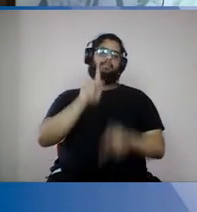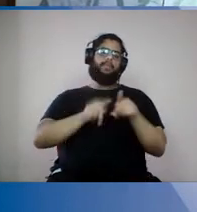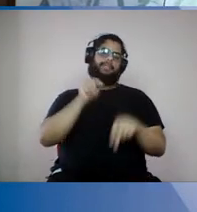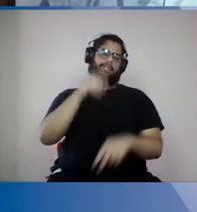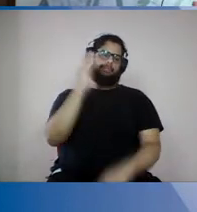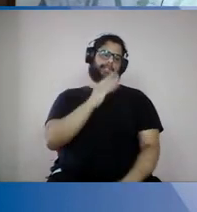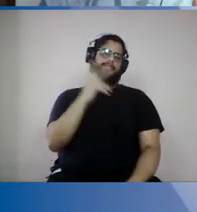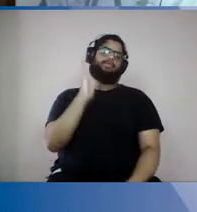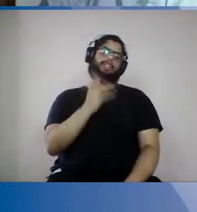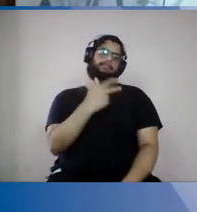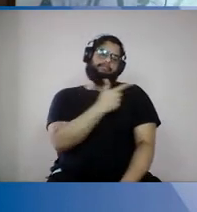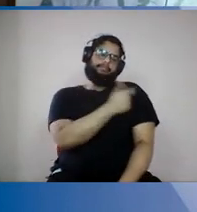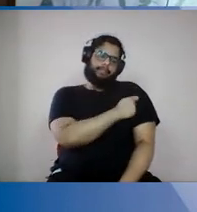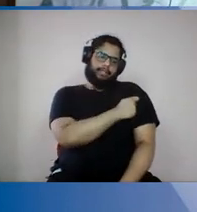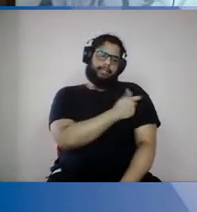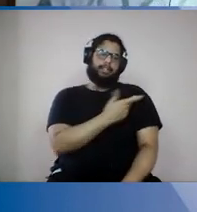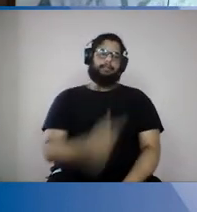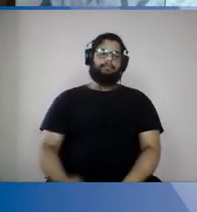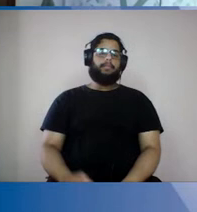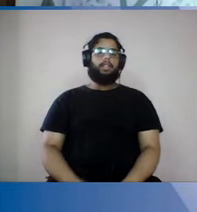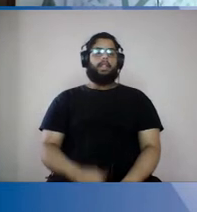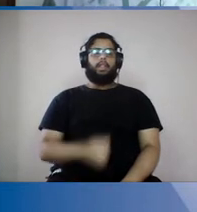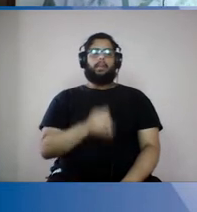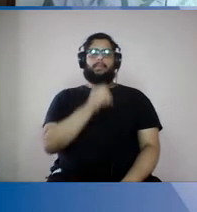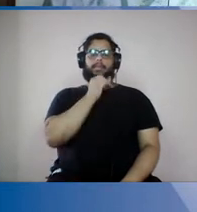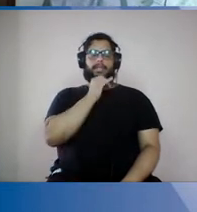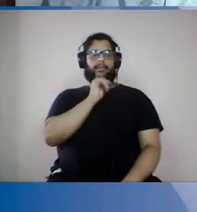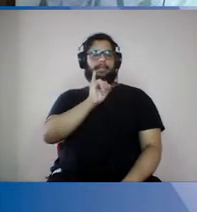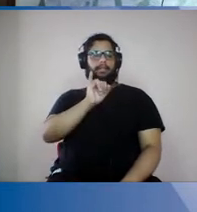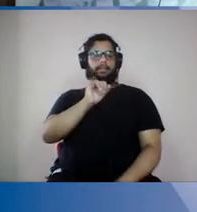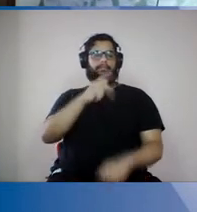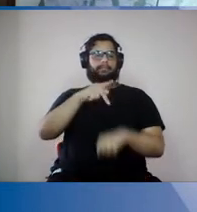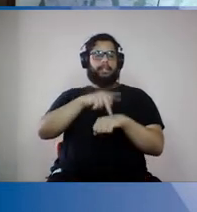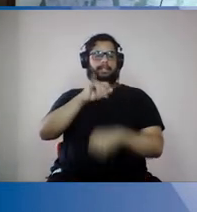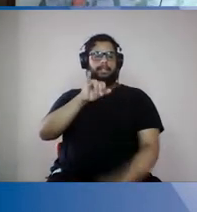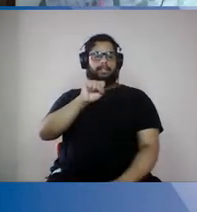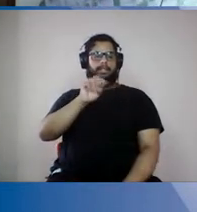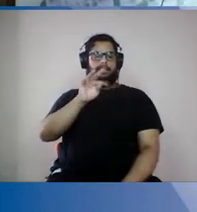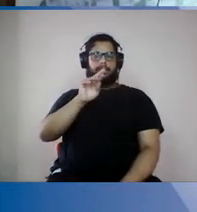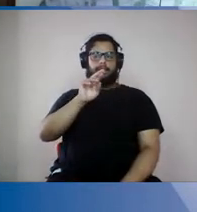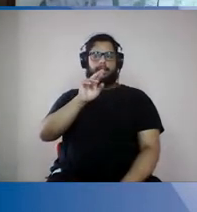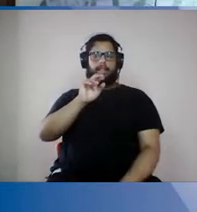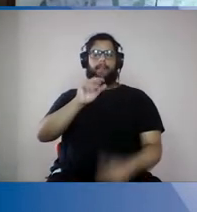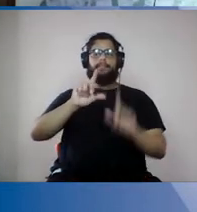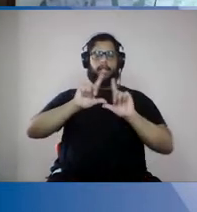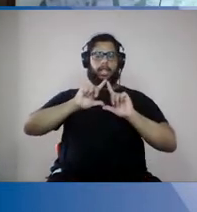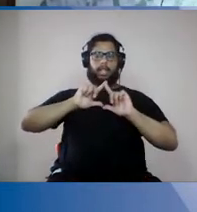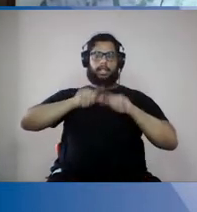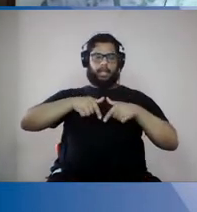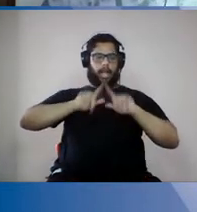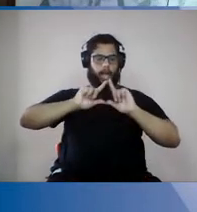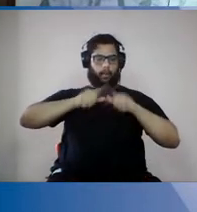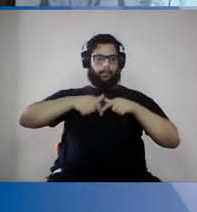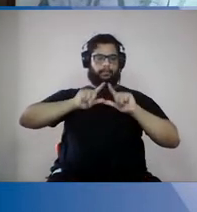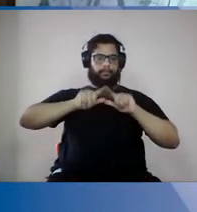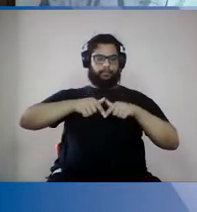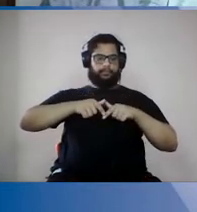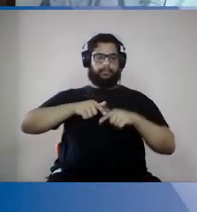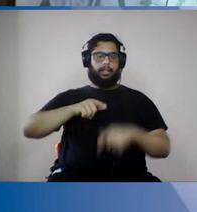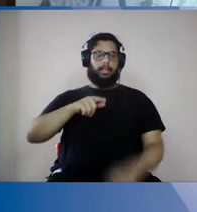Agora, olha só uma coisa aqui. Israel está vacinando predominantemente com vacina Pfizer, que tem 95% de eficácia.